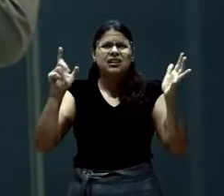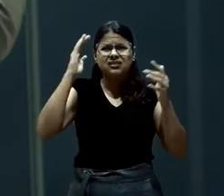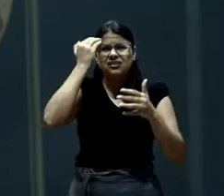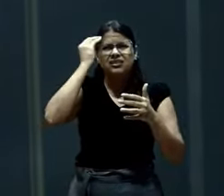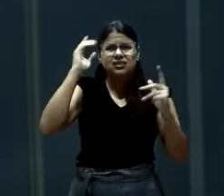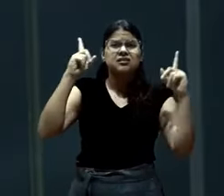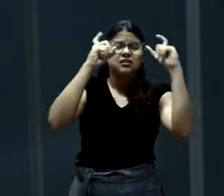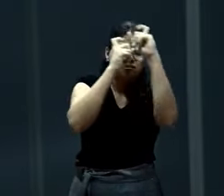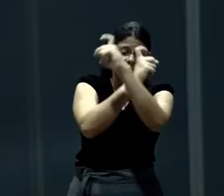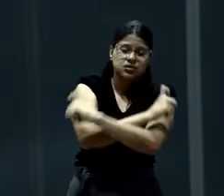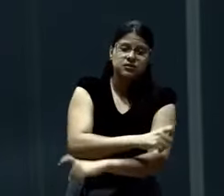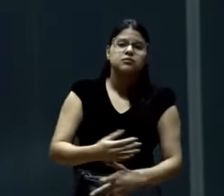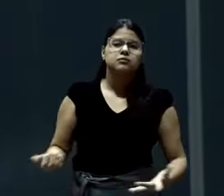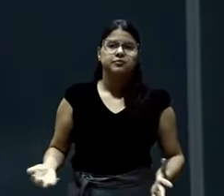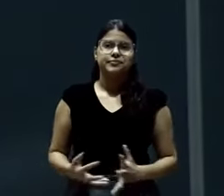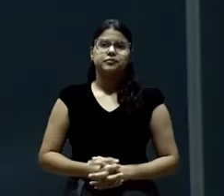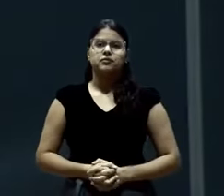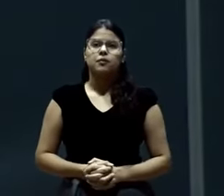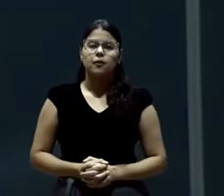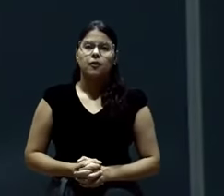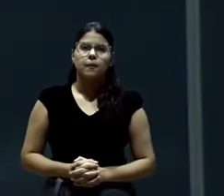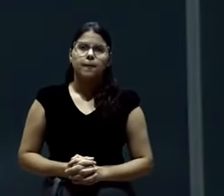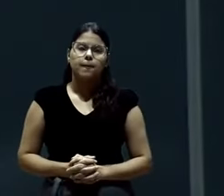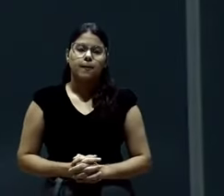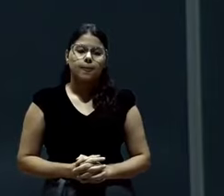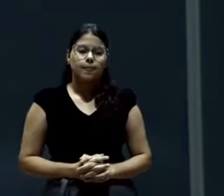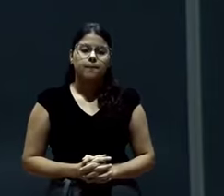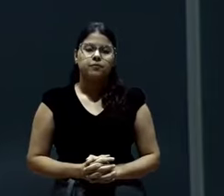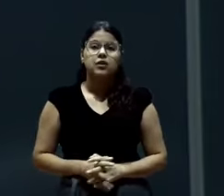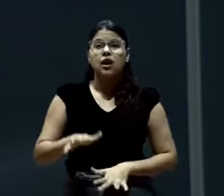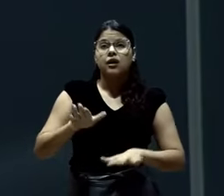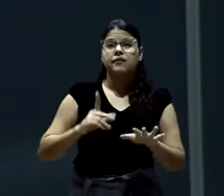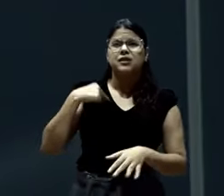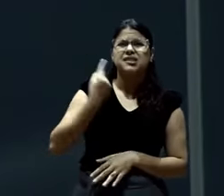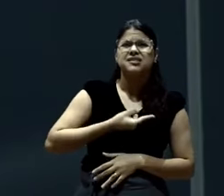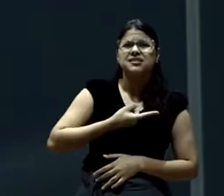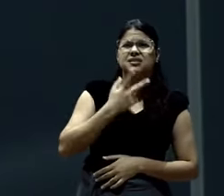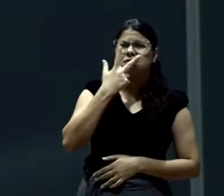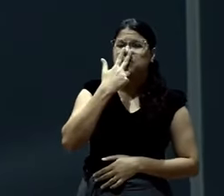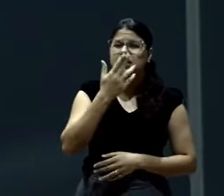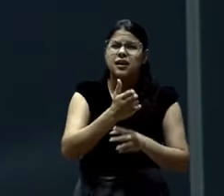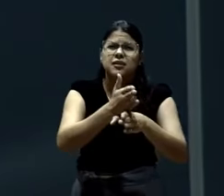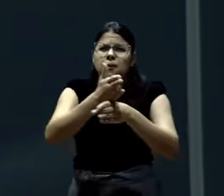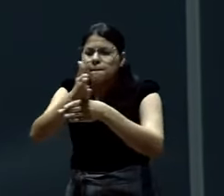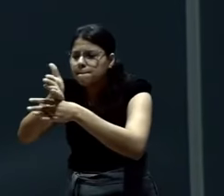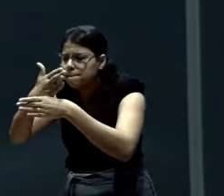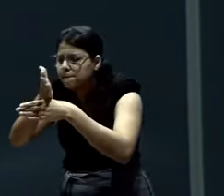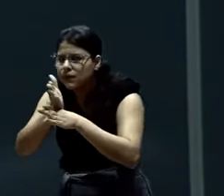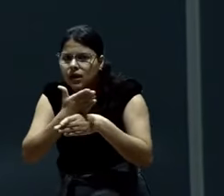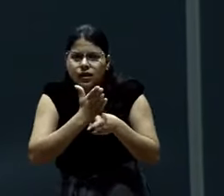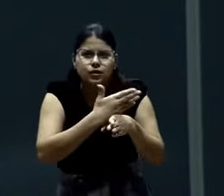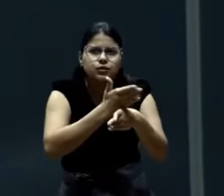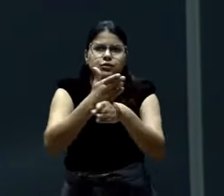Parece que muitos de nós nos perdemos quando se fala